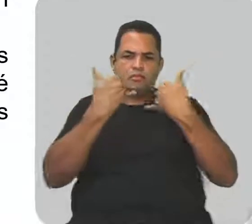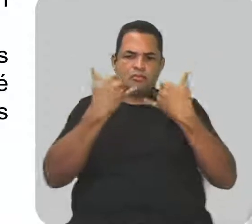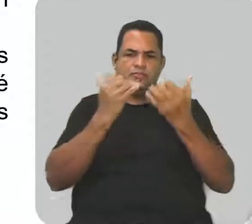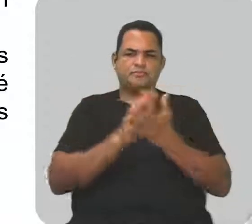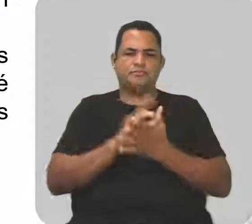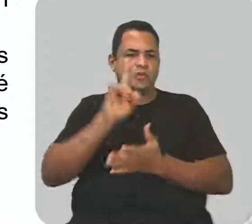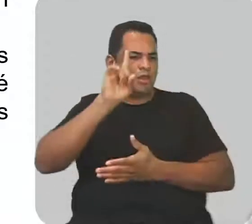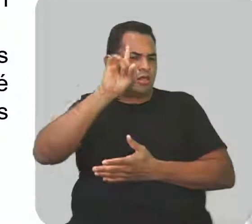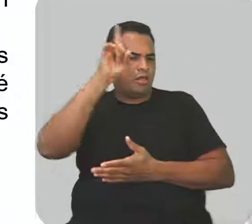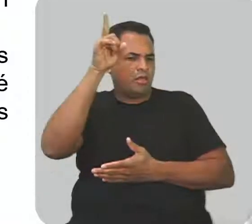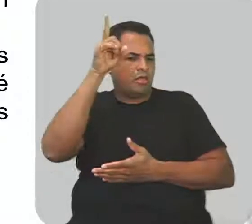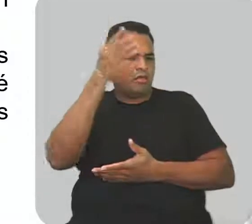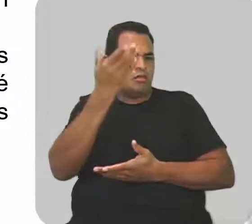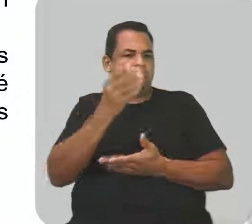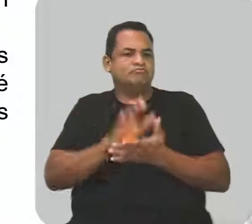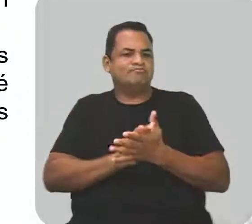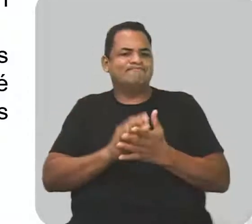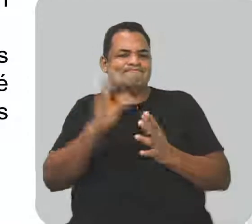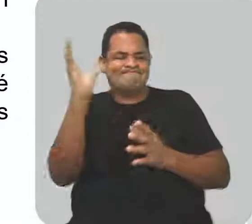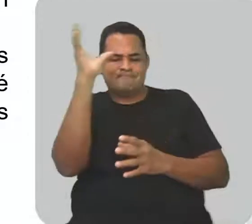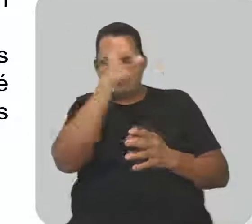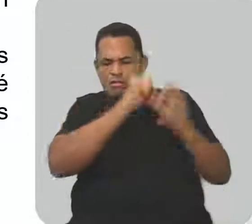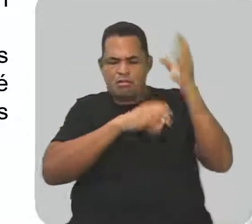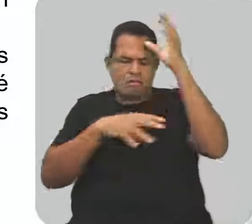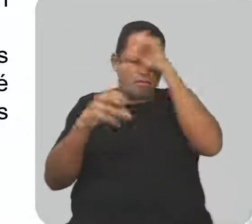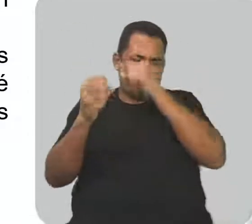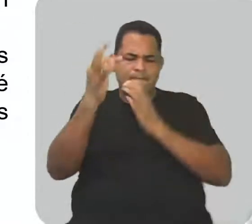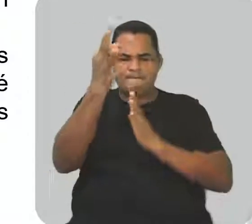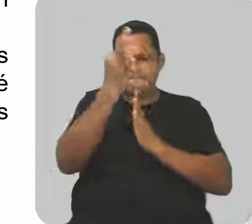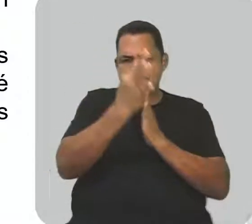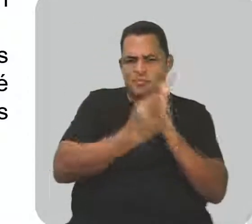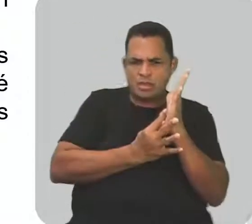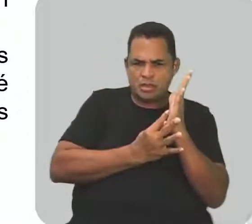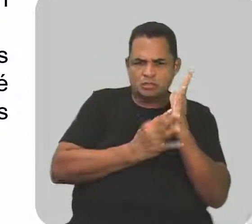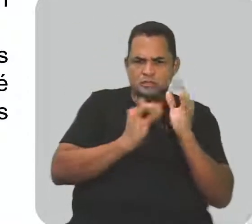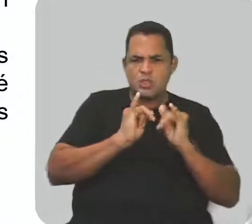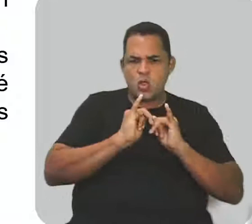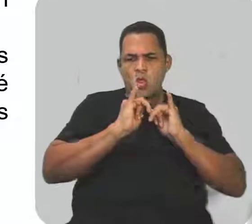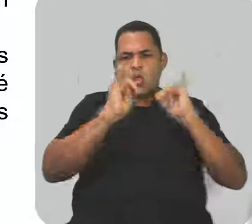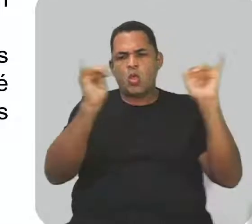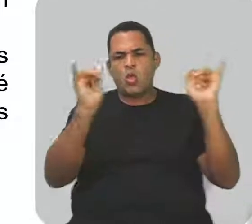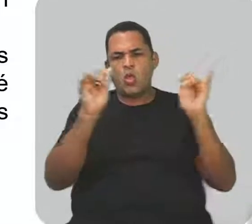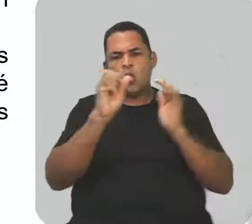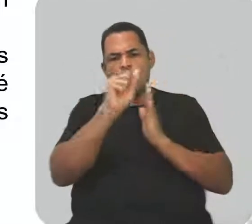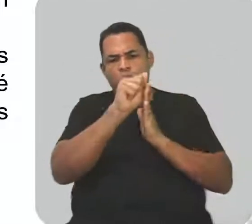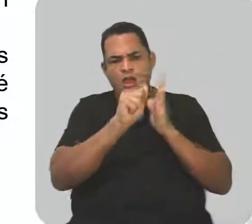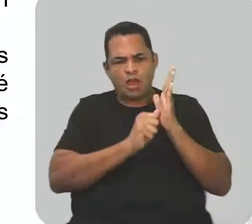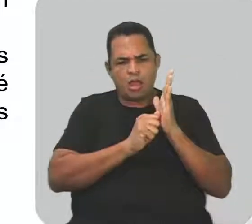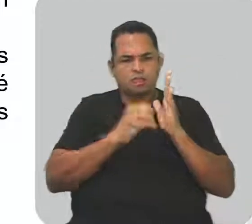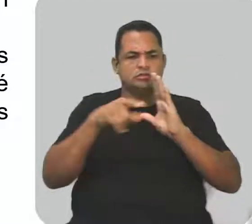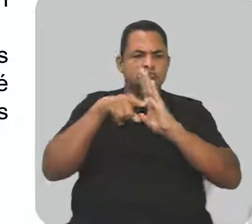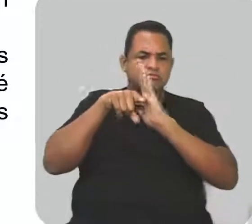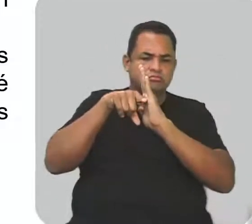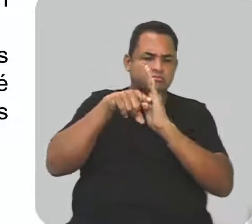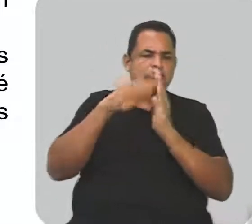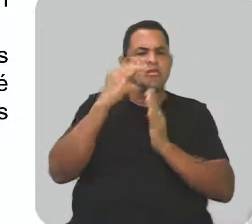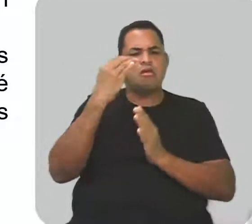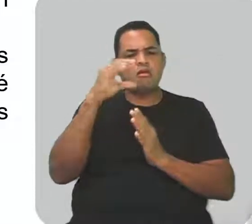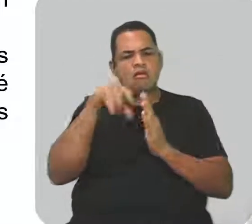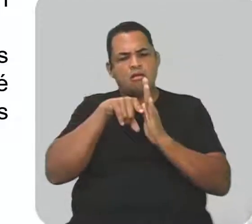O ideal é que se aprenda a ler textos informativos, artigos científicos,